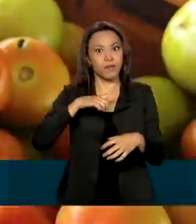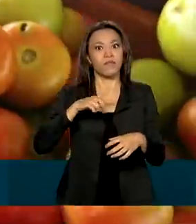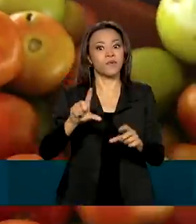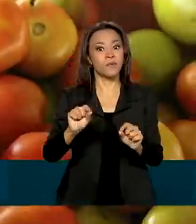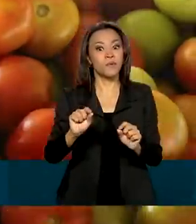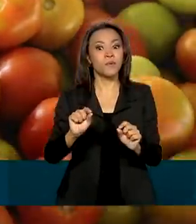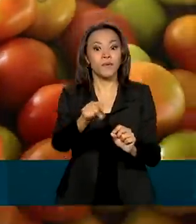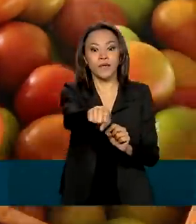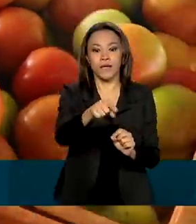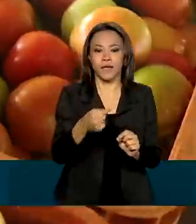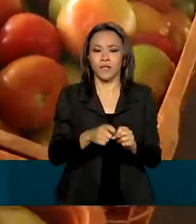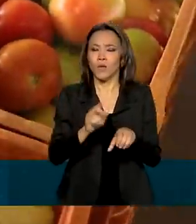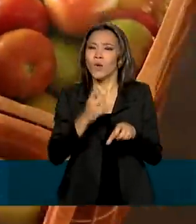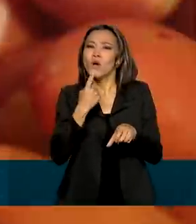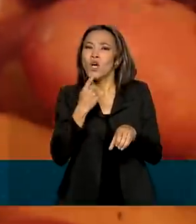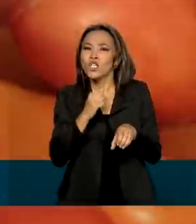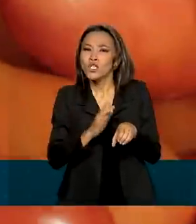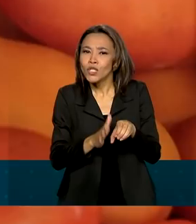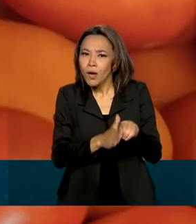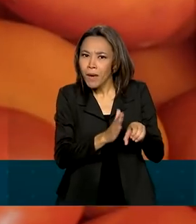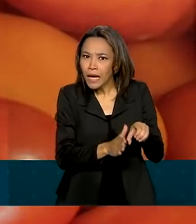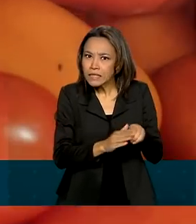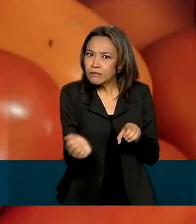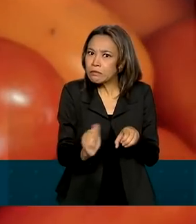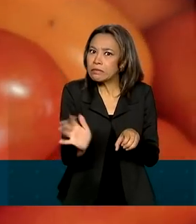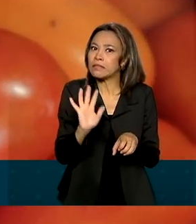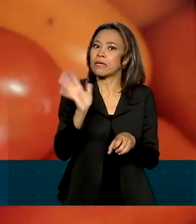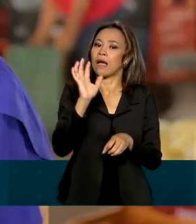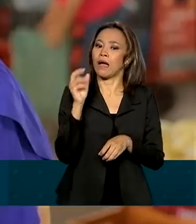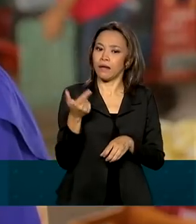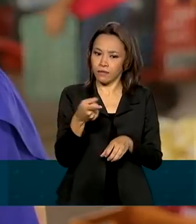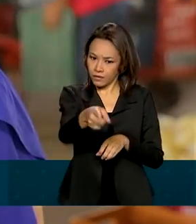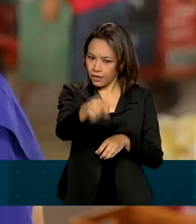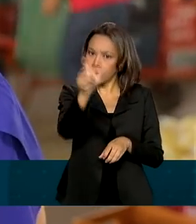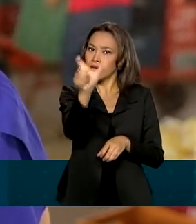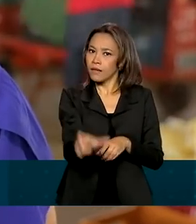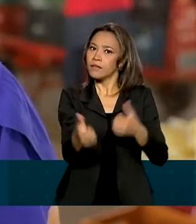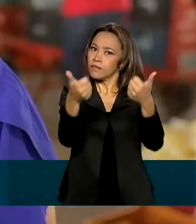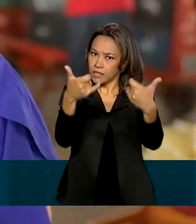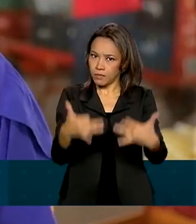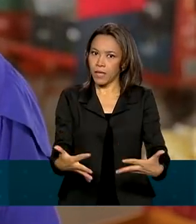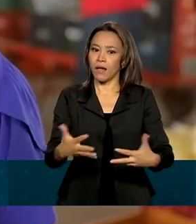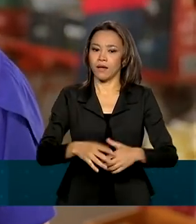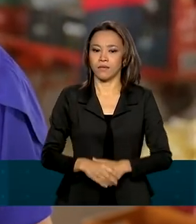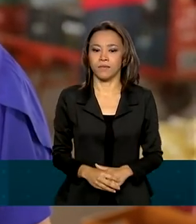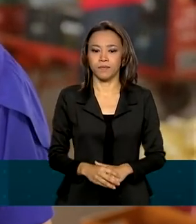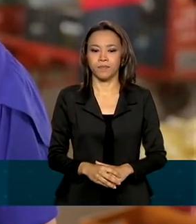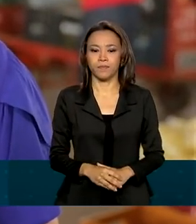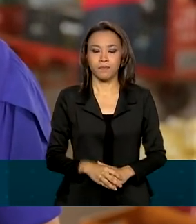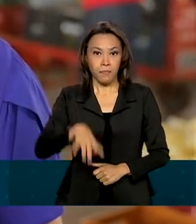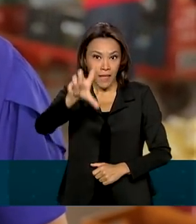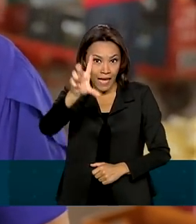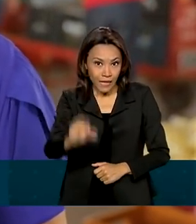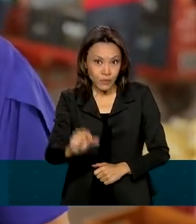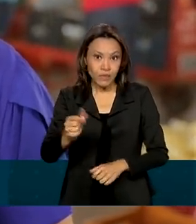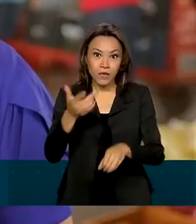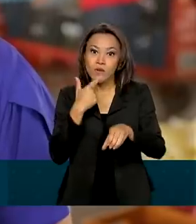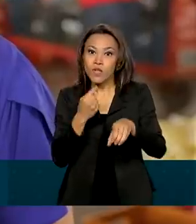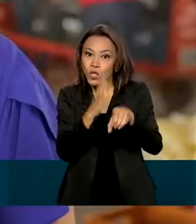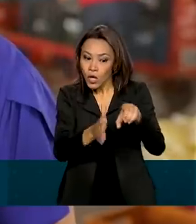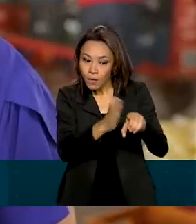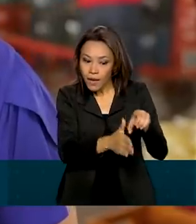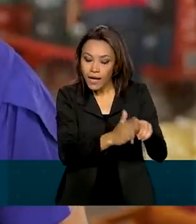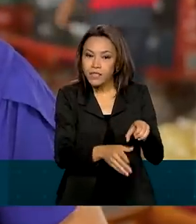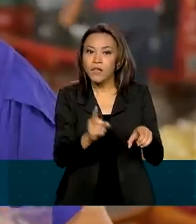cotação do tomate, que ficou mais caro, como é explicado no programa. A redução na oferta do tomate foi